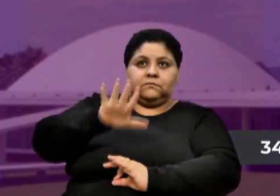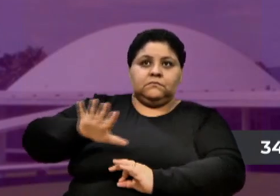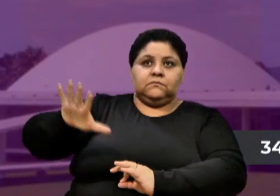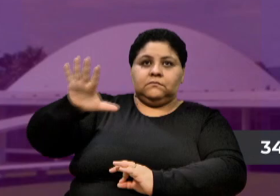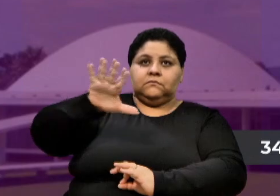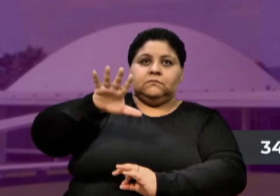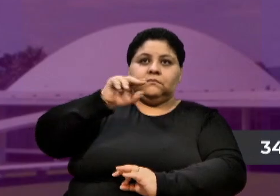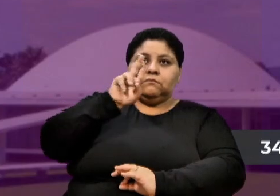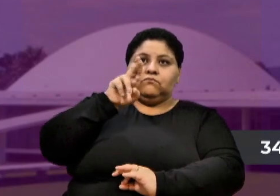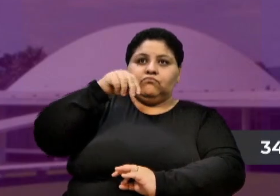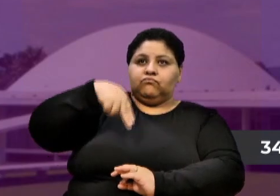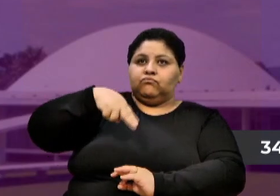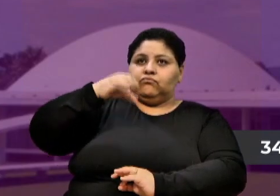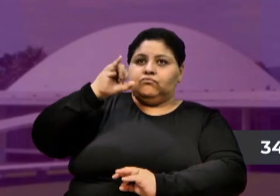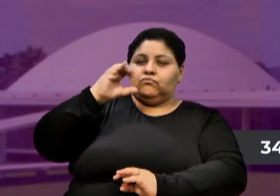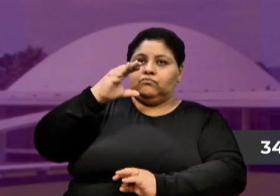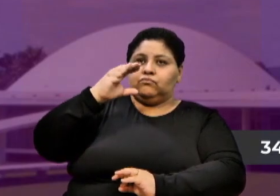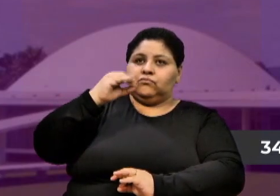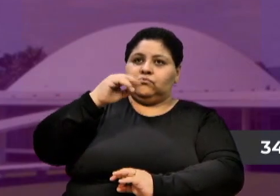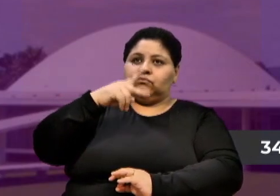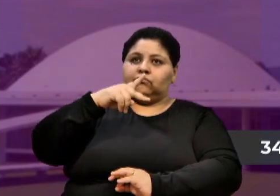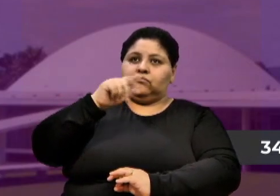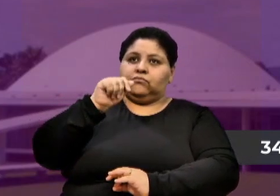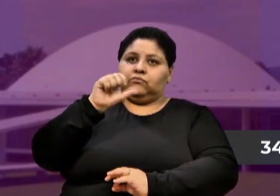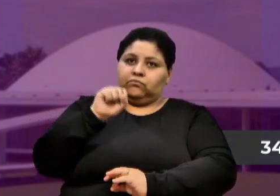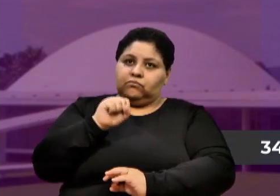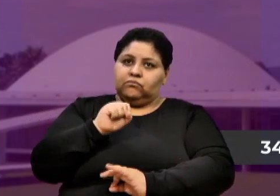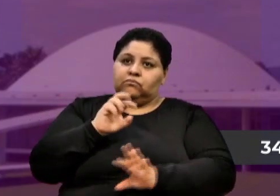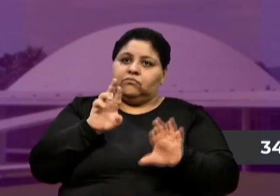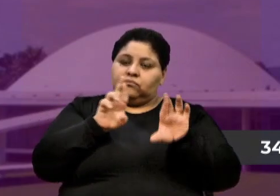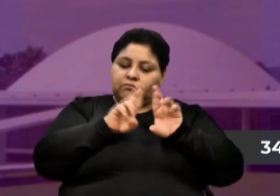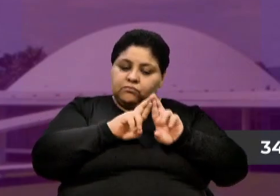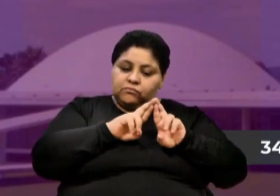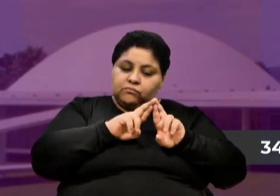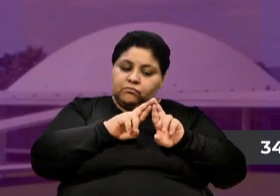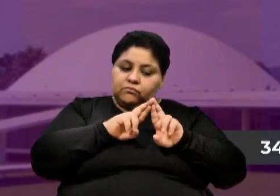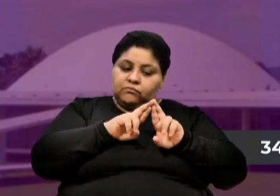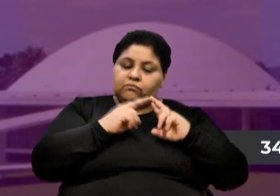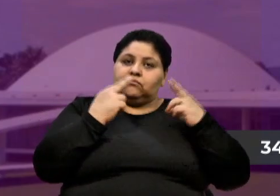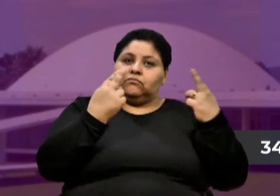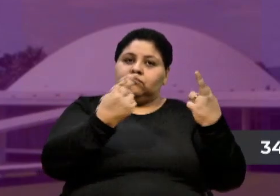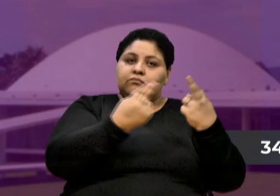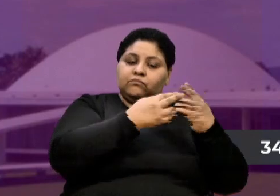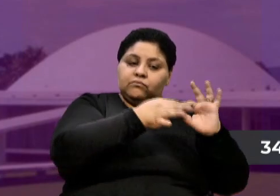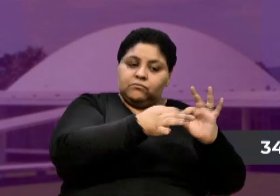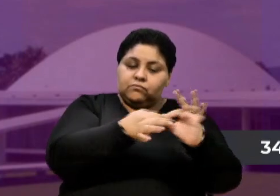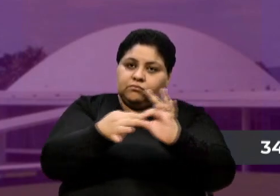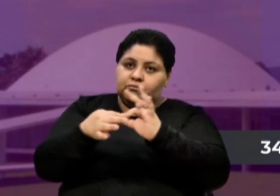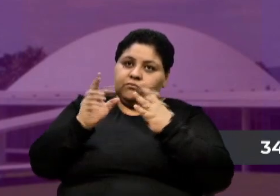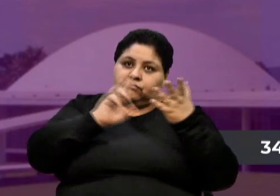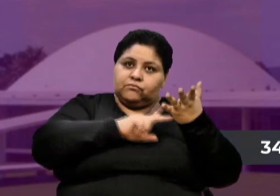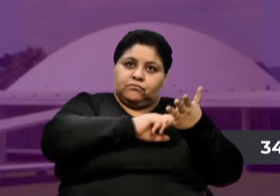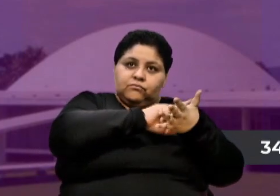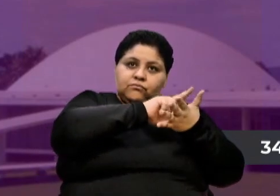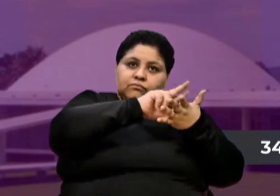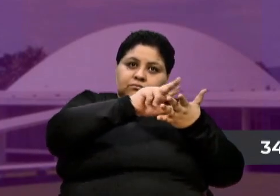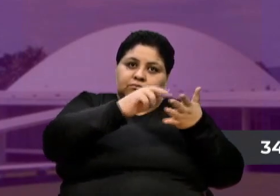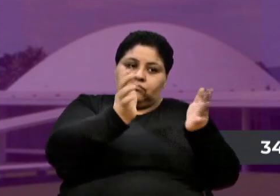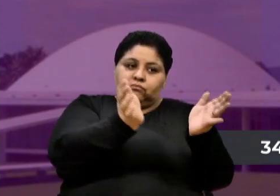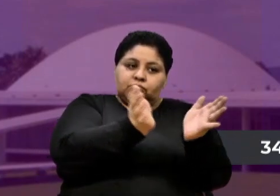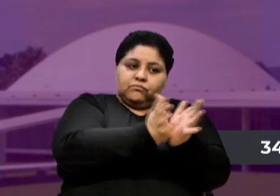e a Unicopas, que reúne várias cooperativas, de